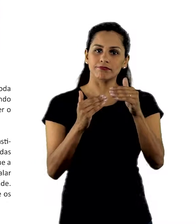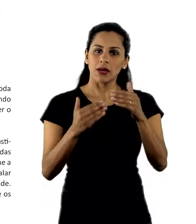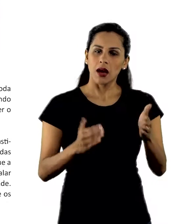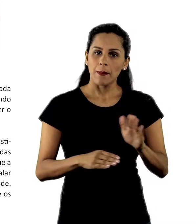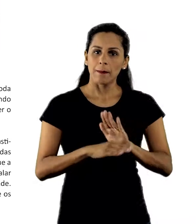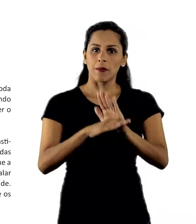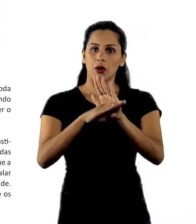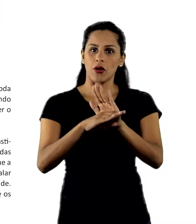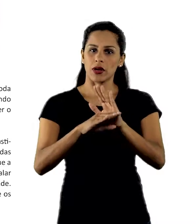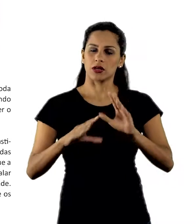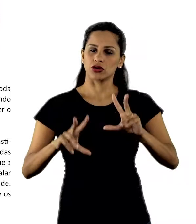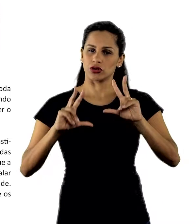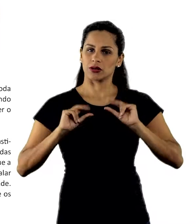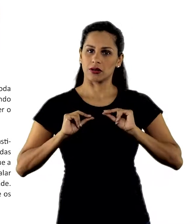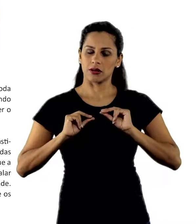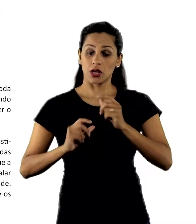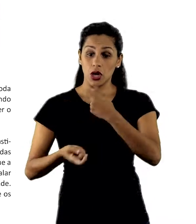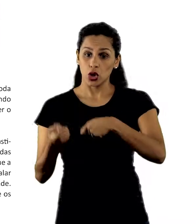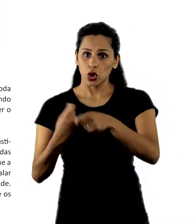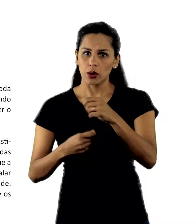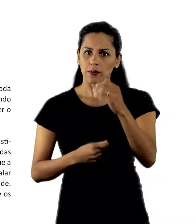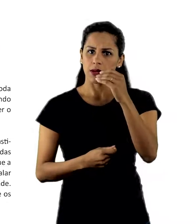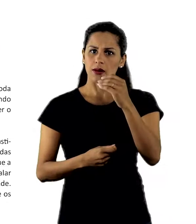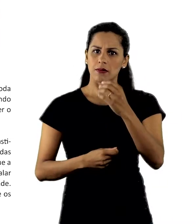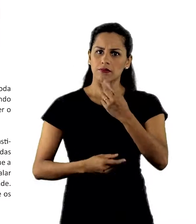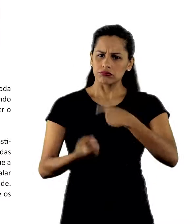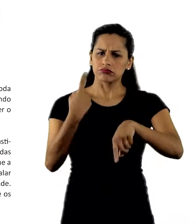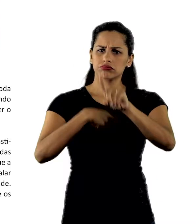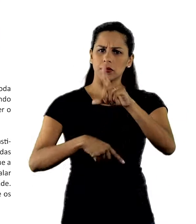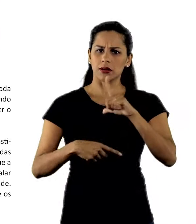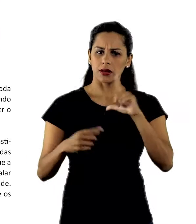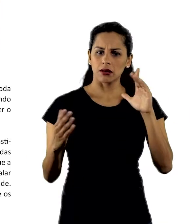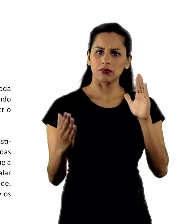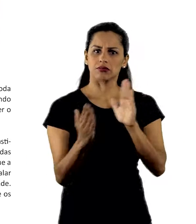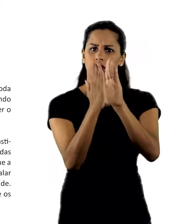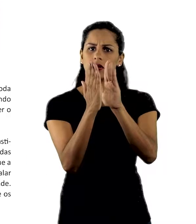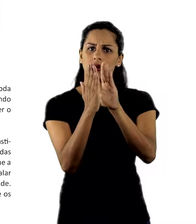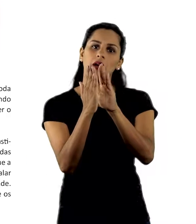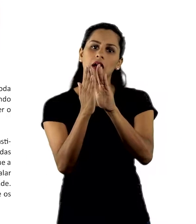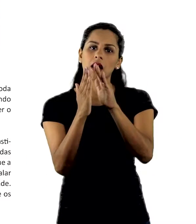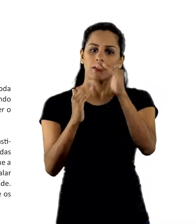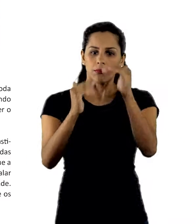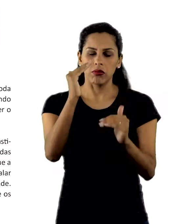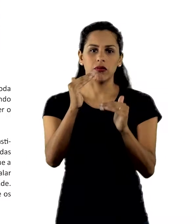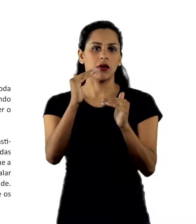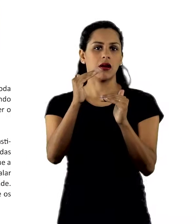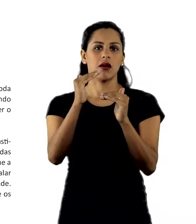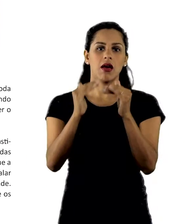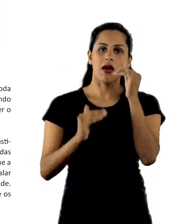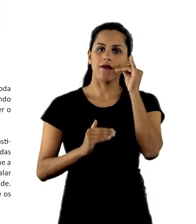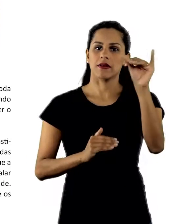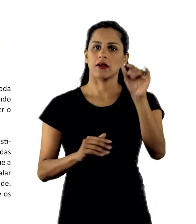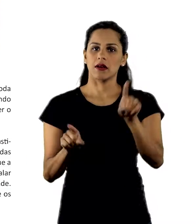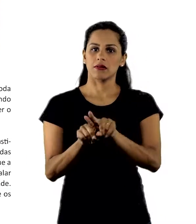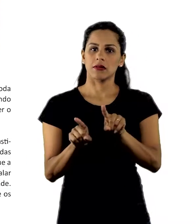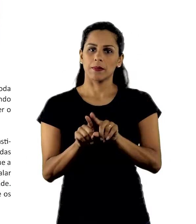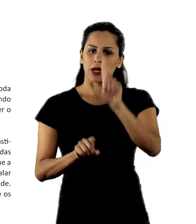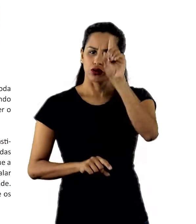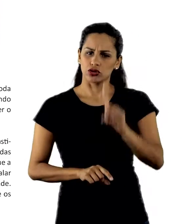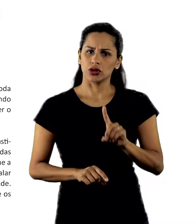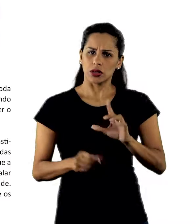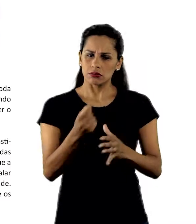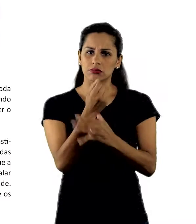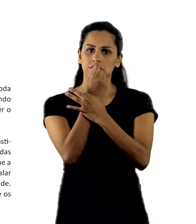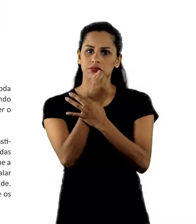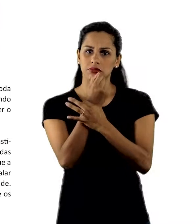Economia de sucesso é aquela que ataca de frente as desigualdades, que garante direitos, que faz com que os ricos do